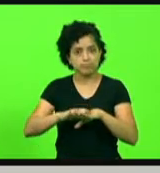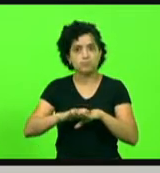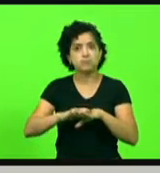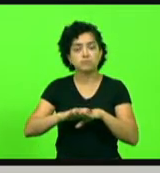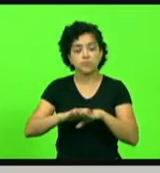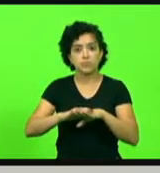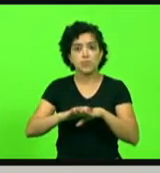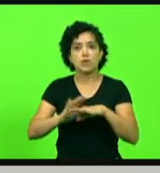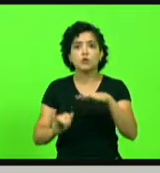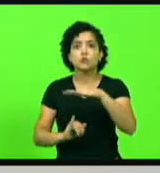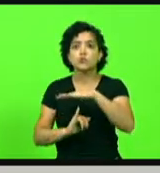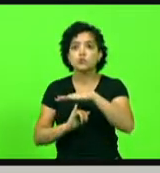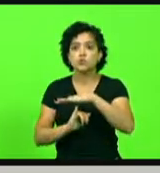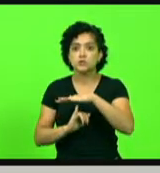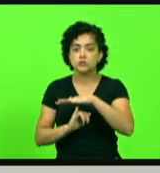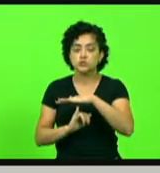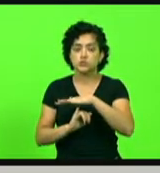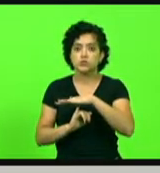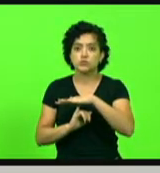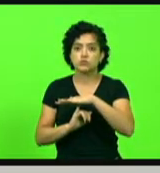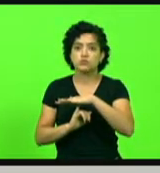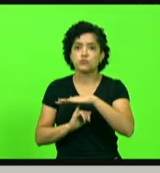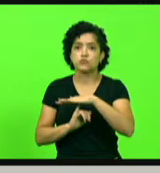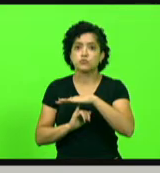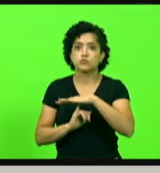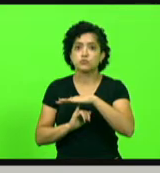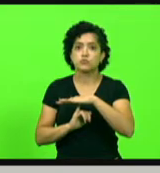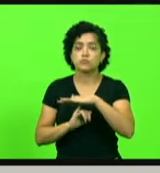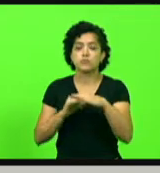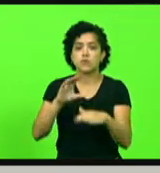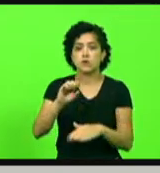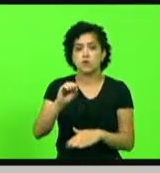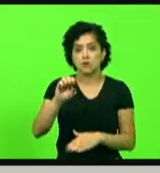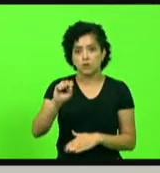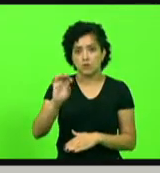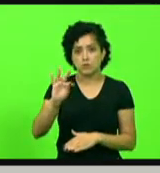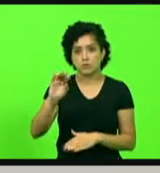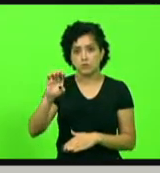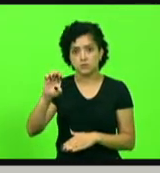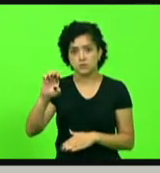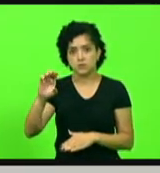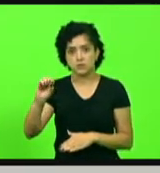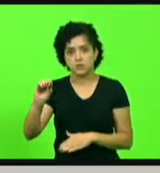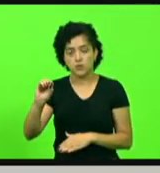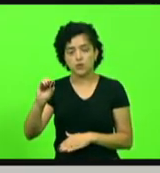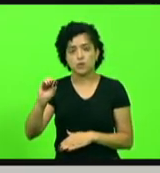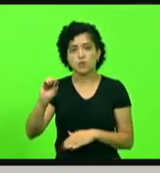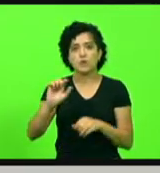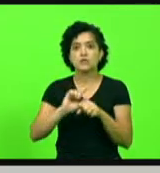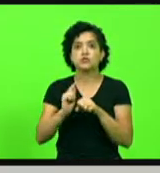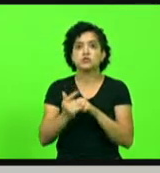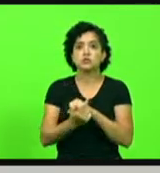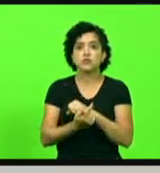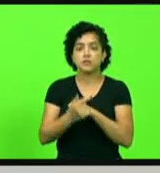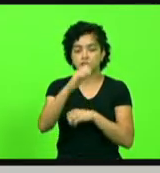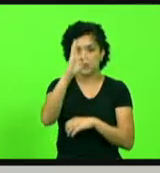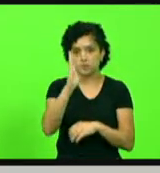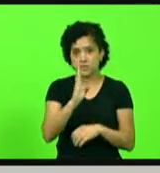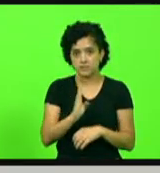Osto Rico e Geografia Brasileiro.